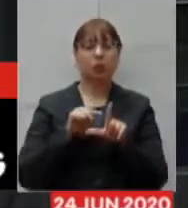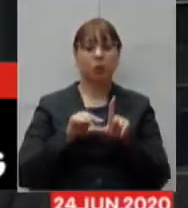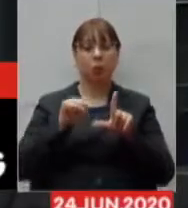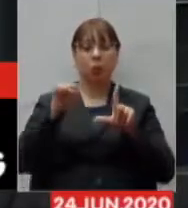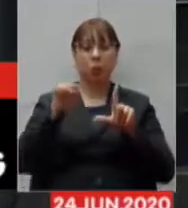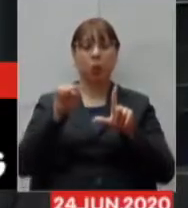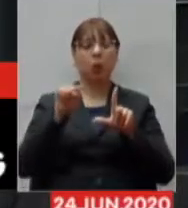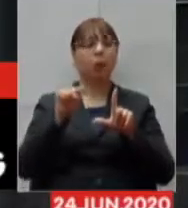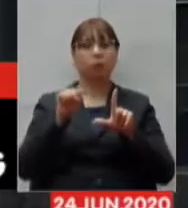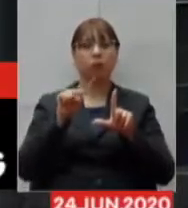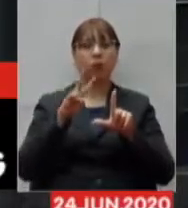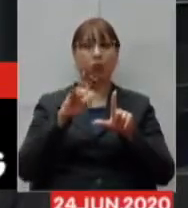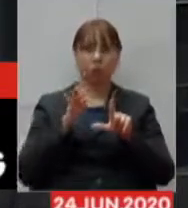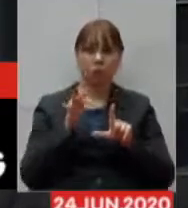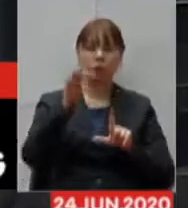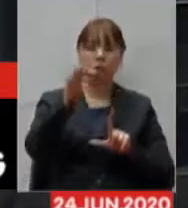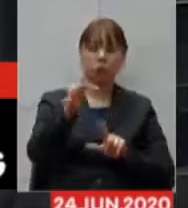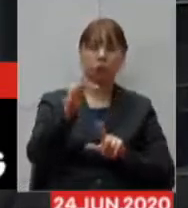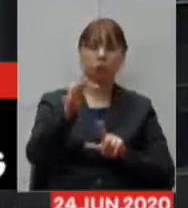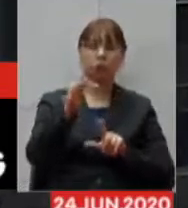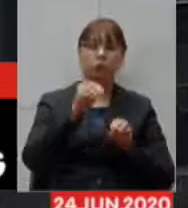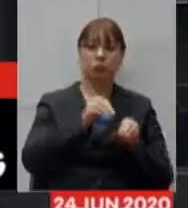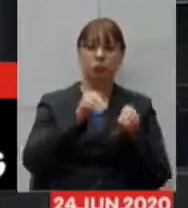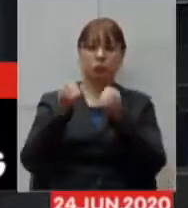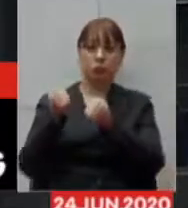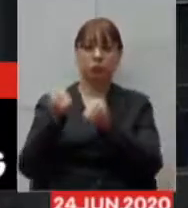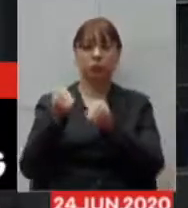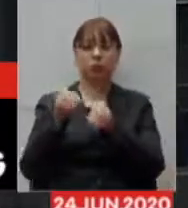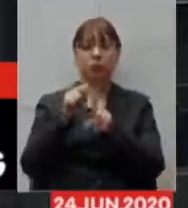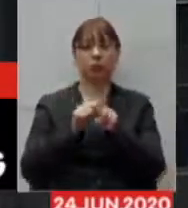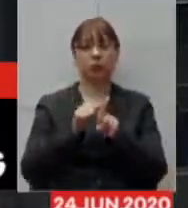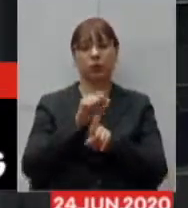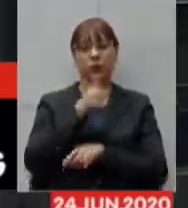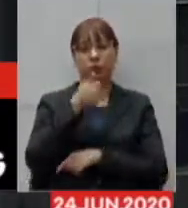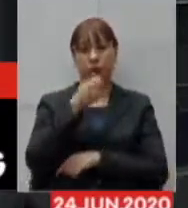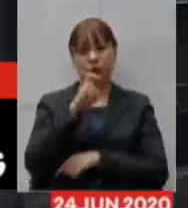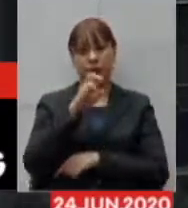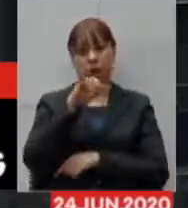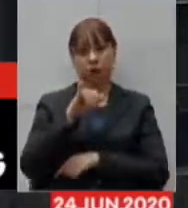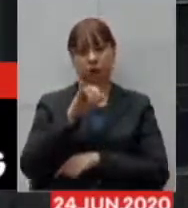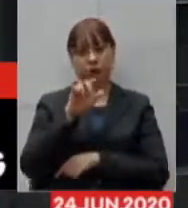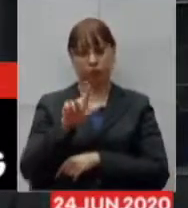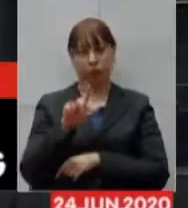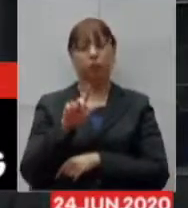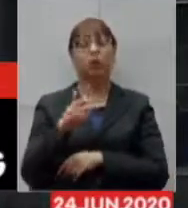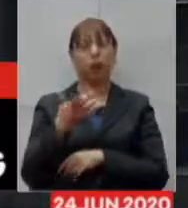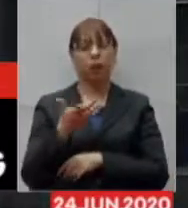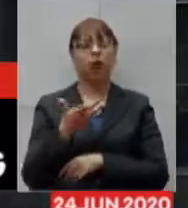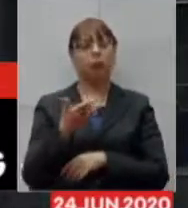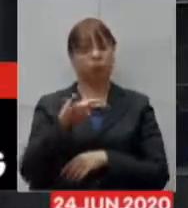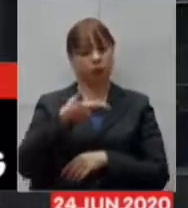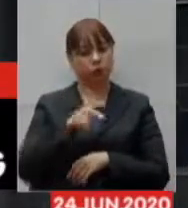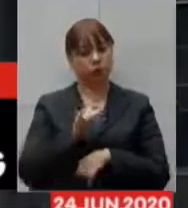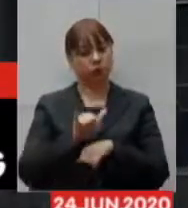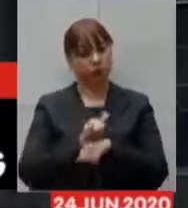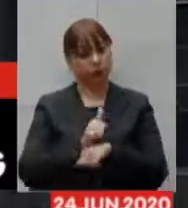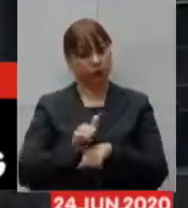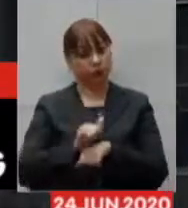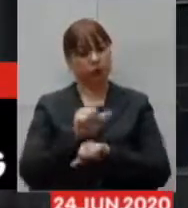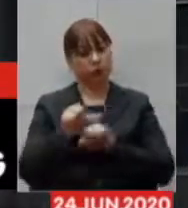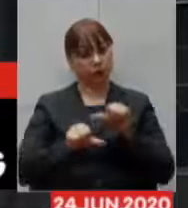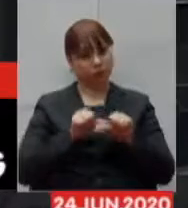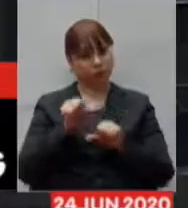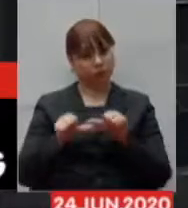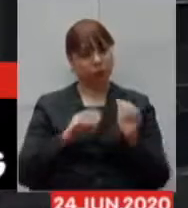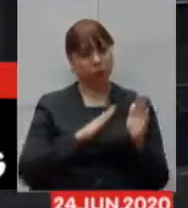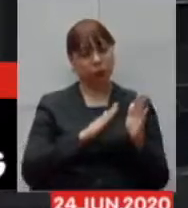para 15 de julho, a estratégia foi novamente alterada, o